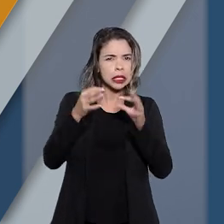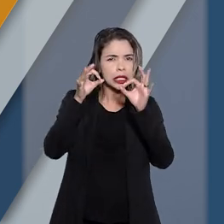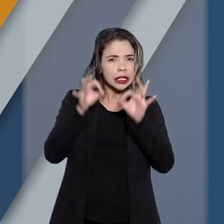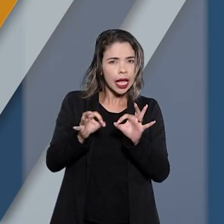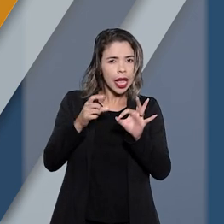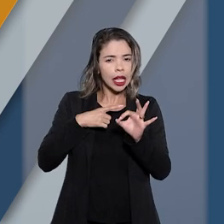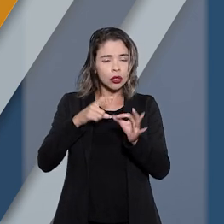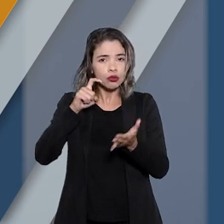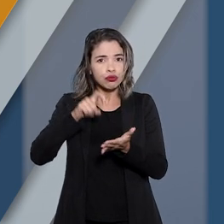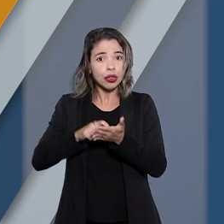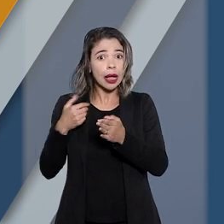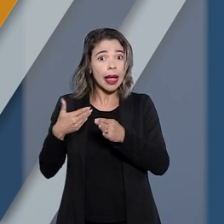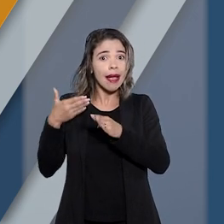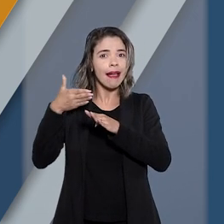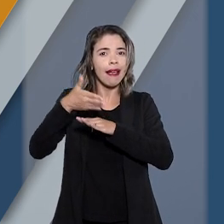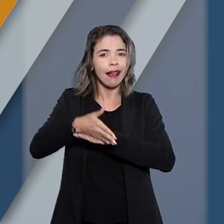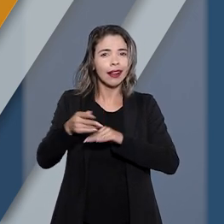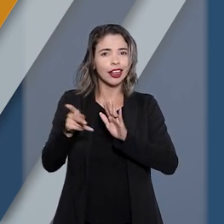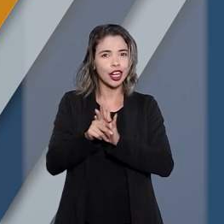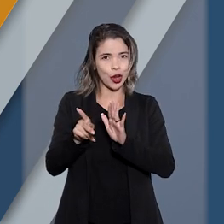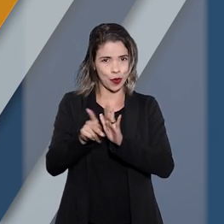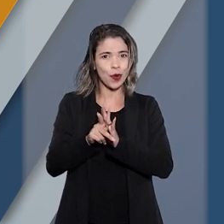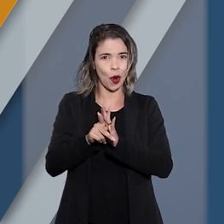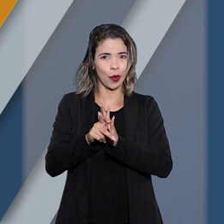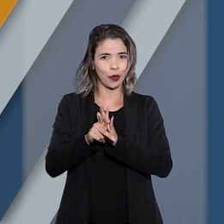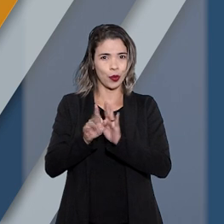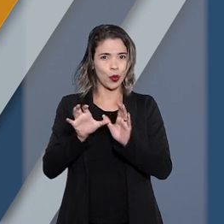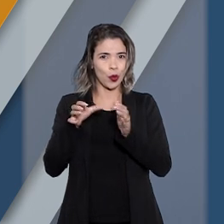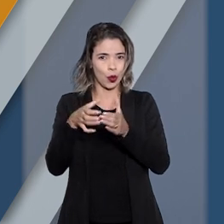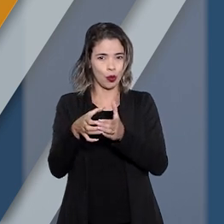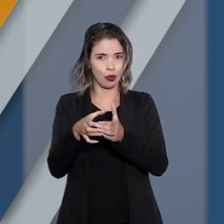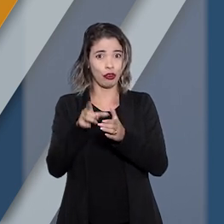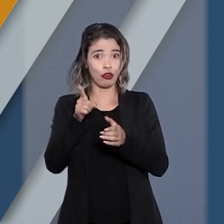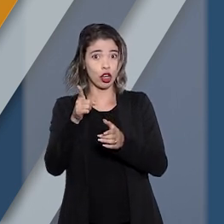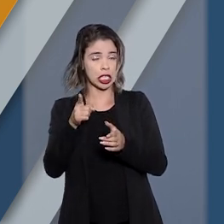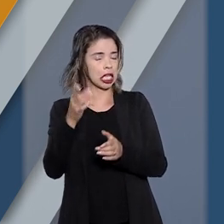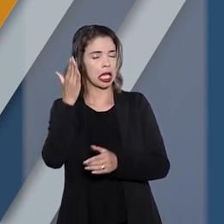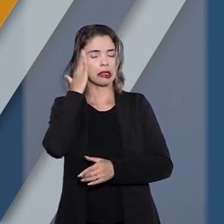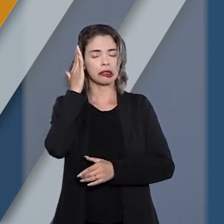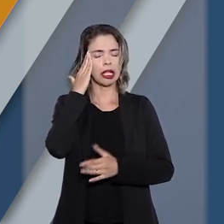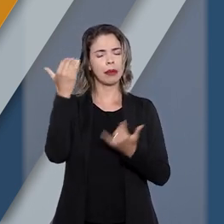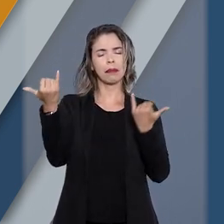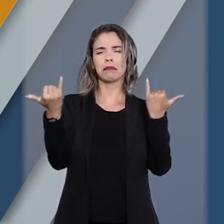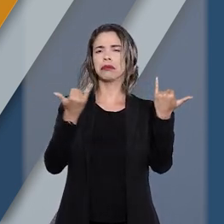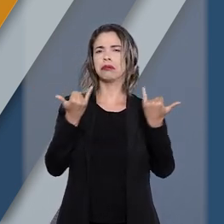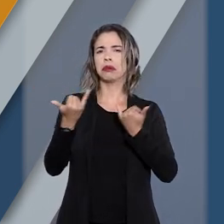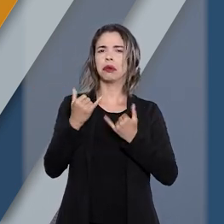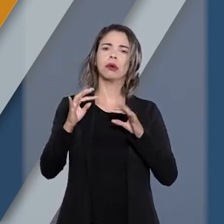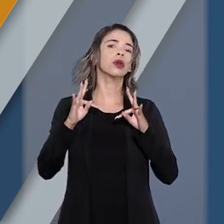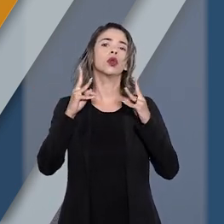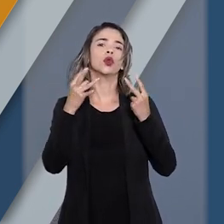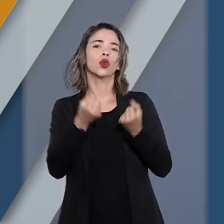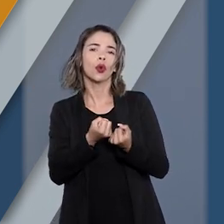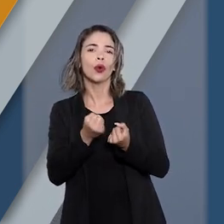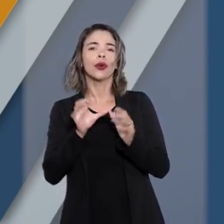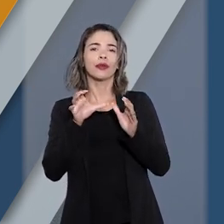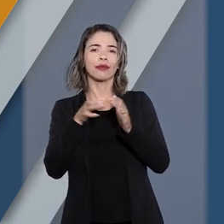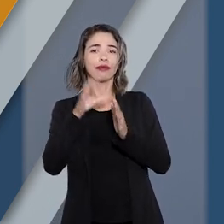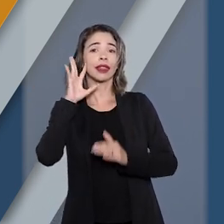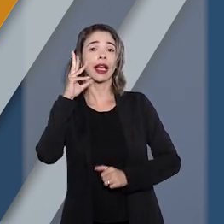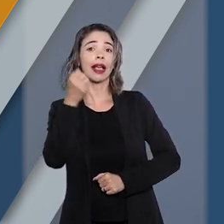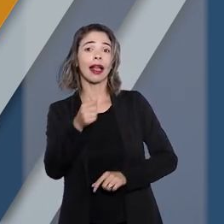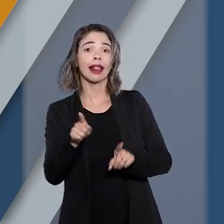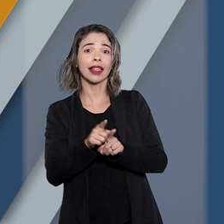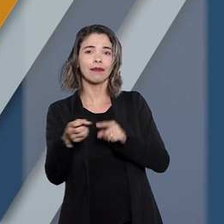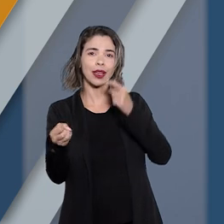Entrar no rodapé da página. Você vai ficar por dentro dos entendimentos jurídicos da corte, novidades na área